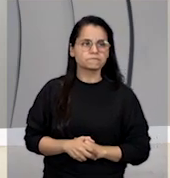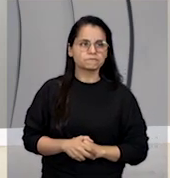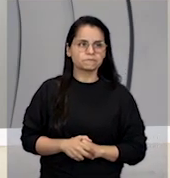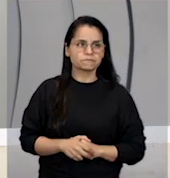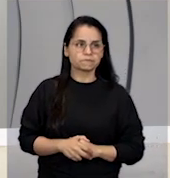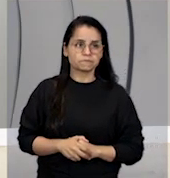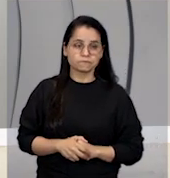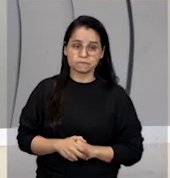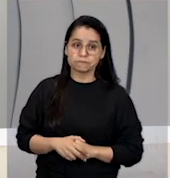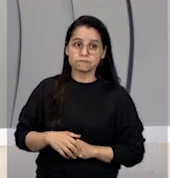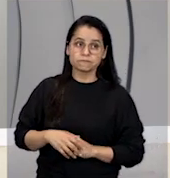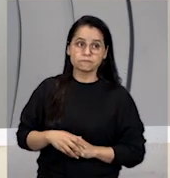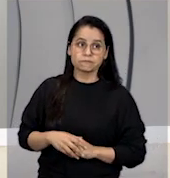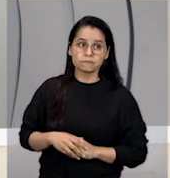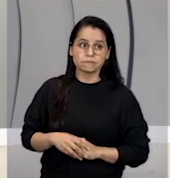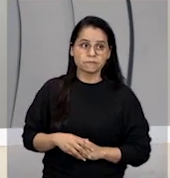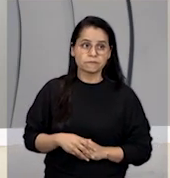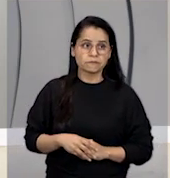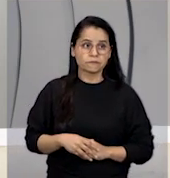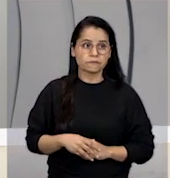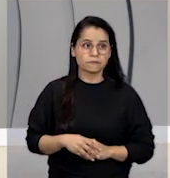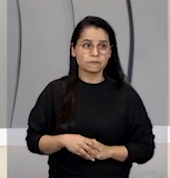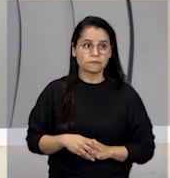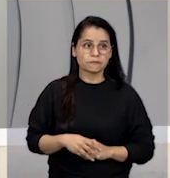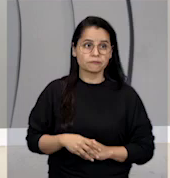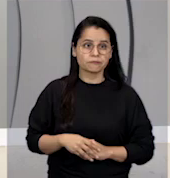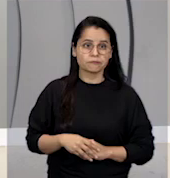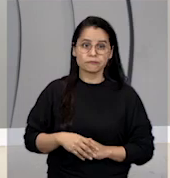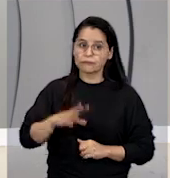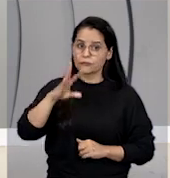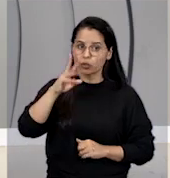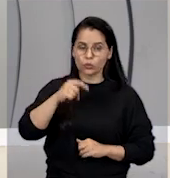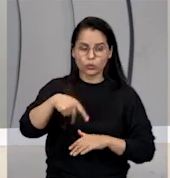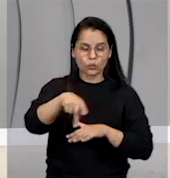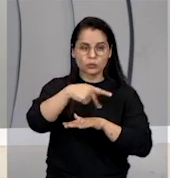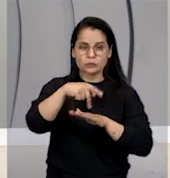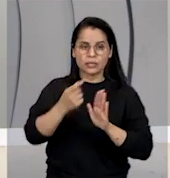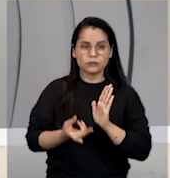Os países capitalistas.